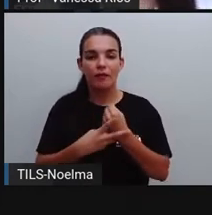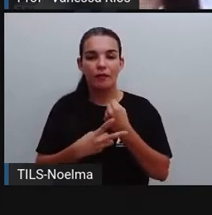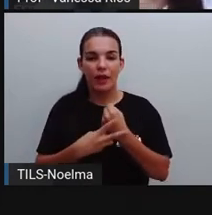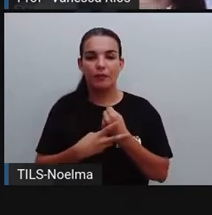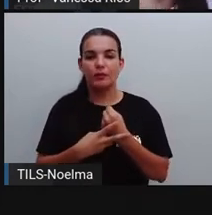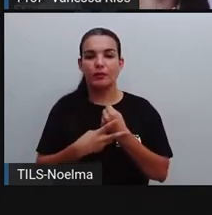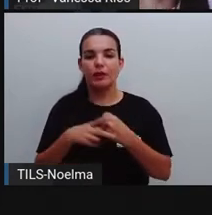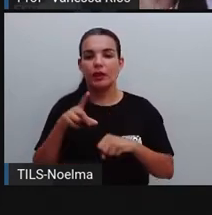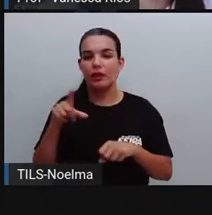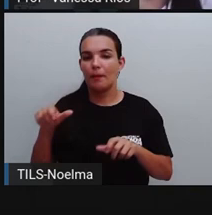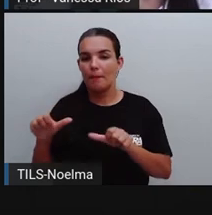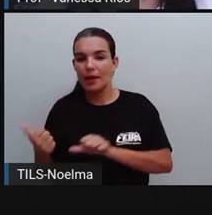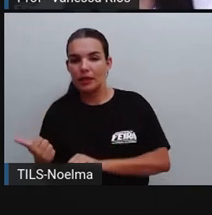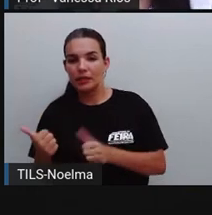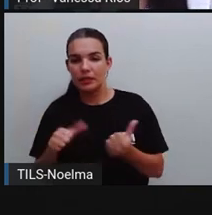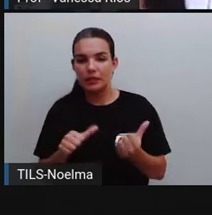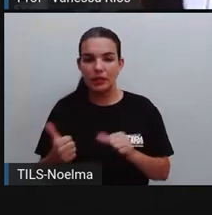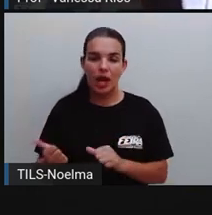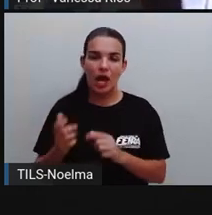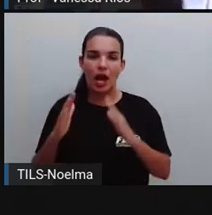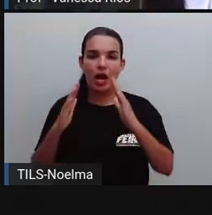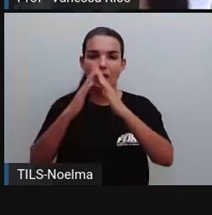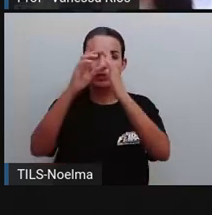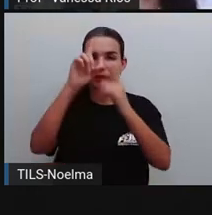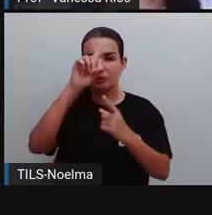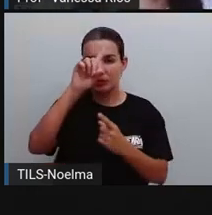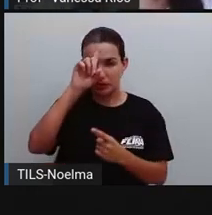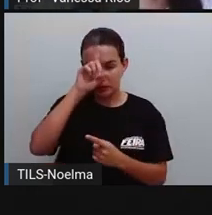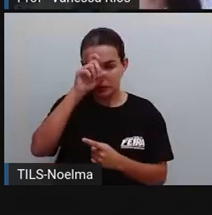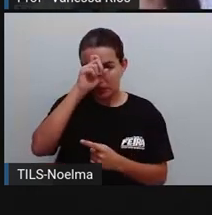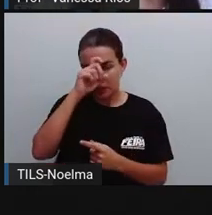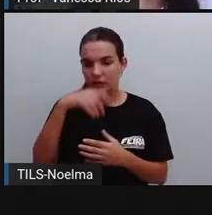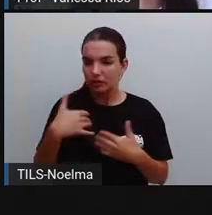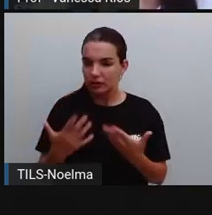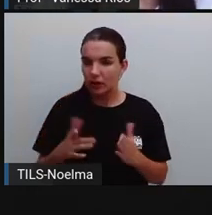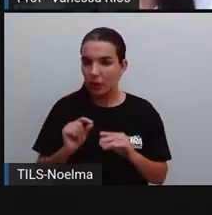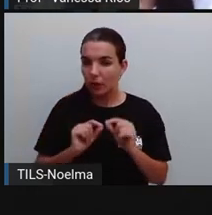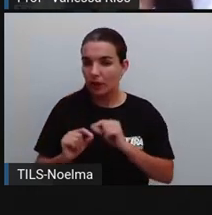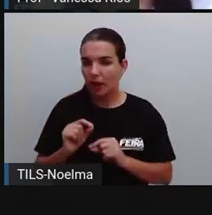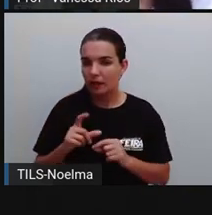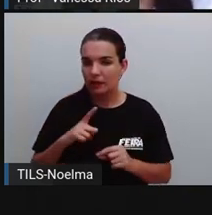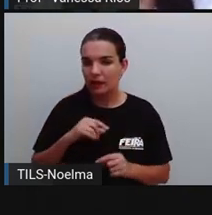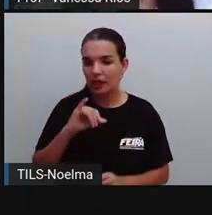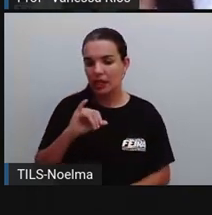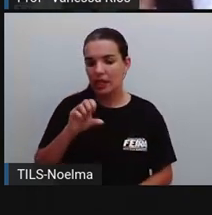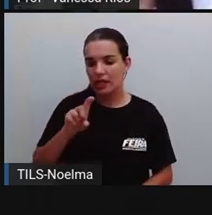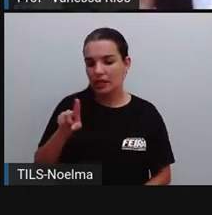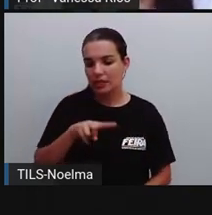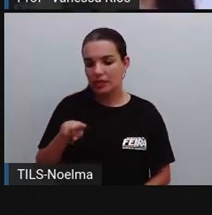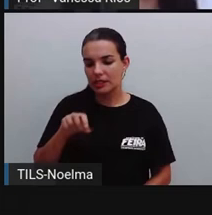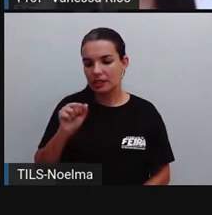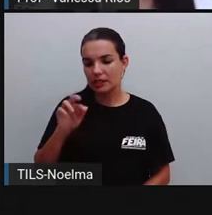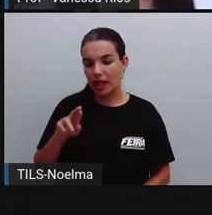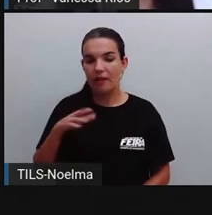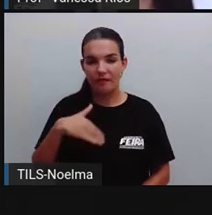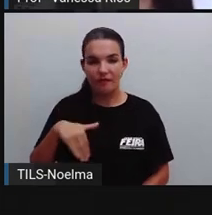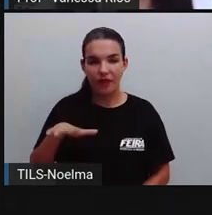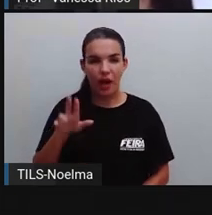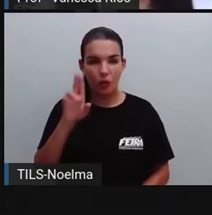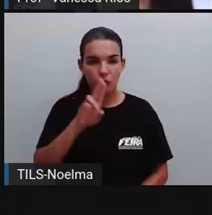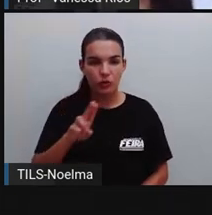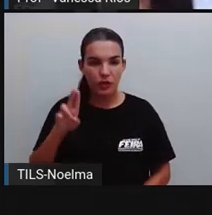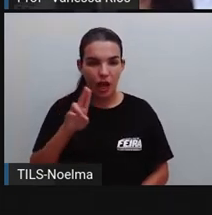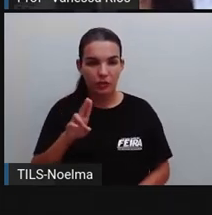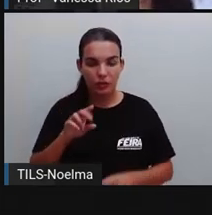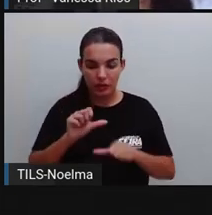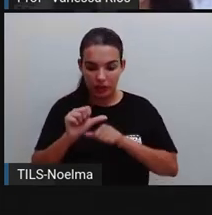Atualizar, batizar, hospitalizar. Então quando esse sufixo isar for utilizado para formar,